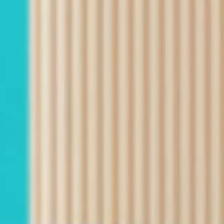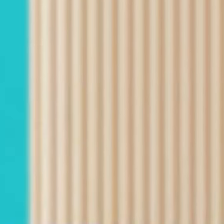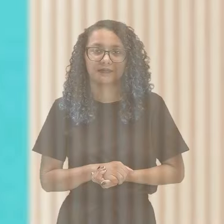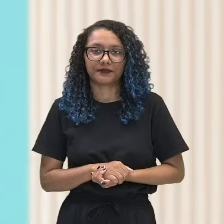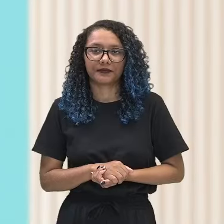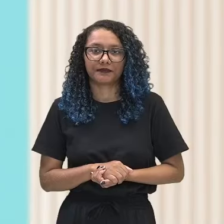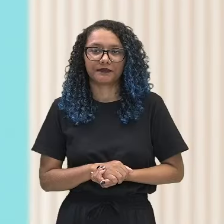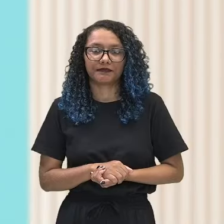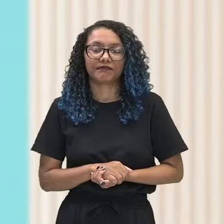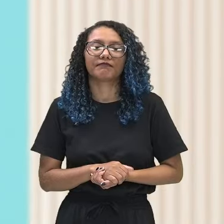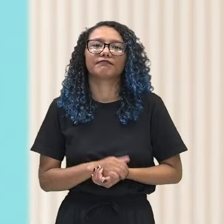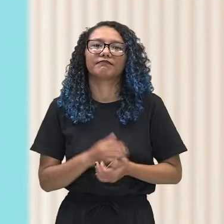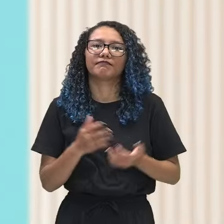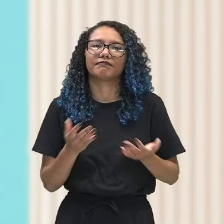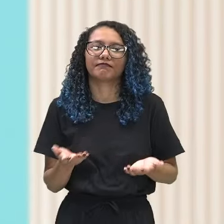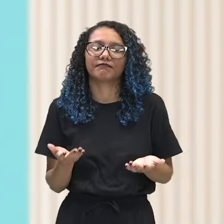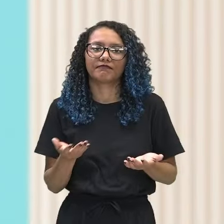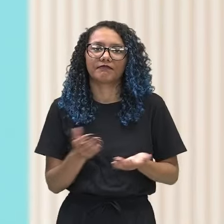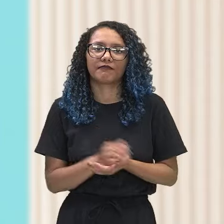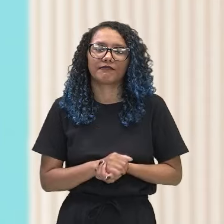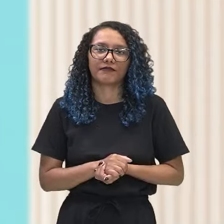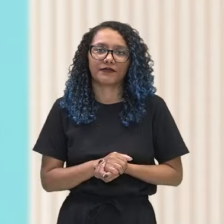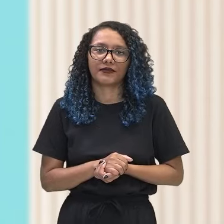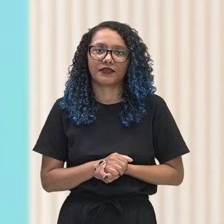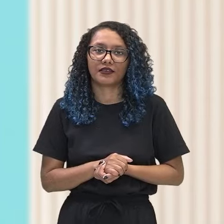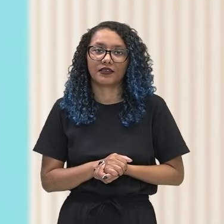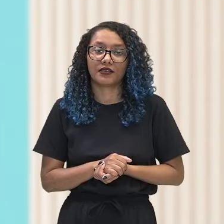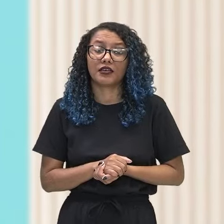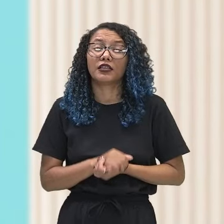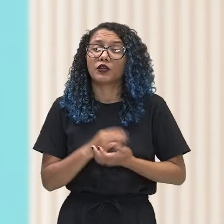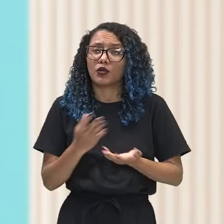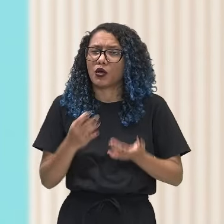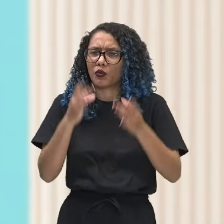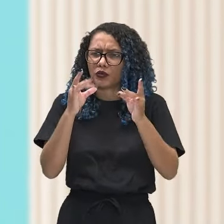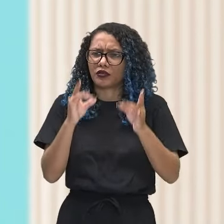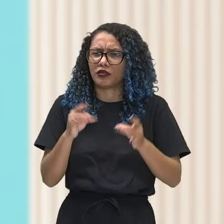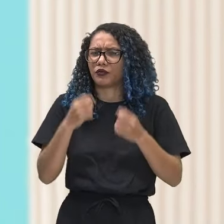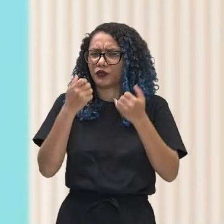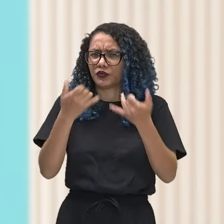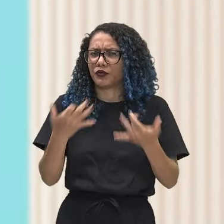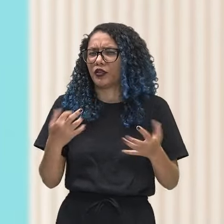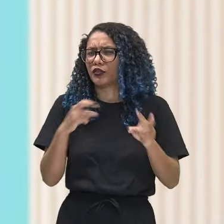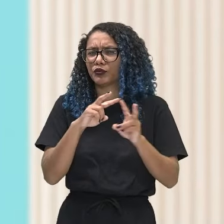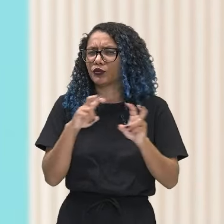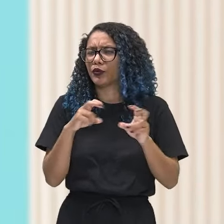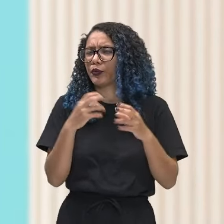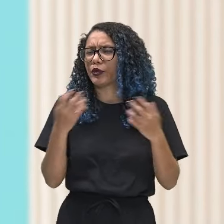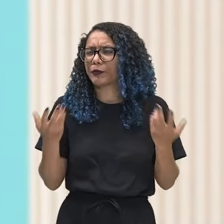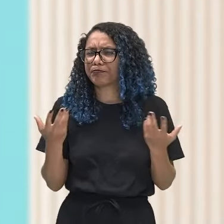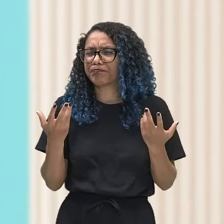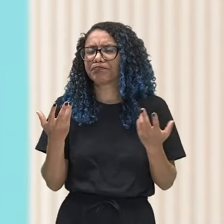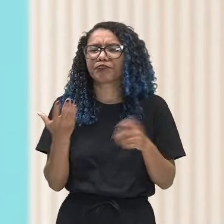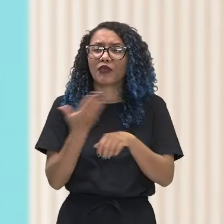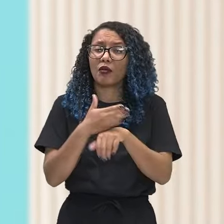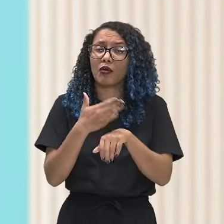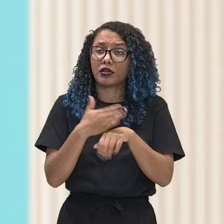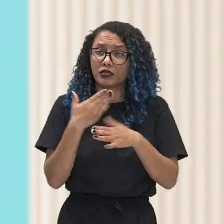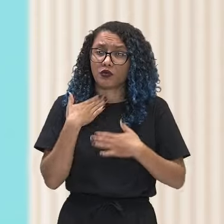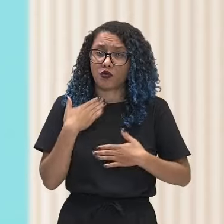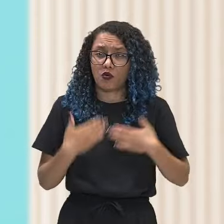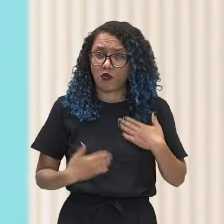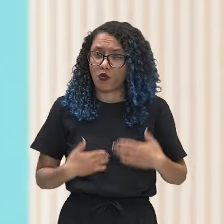Bom, então, o nosso detalhamento fala sobre práticas corporais na vivência,